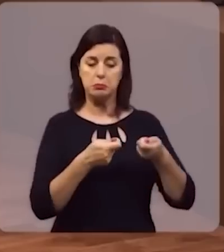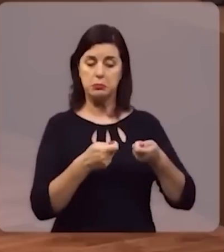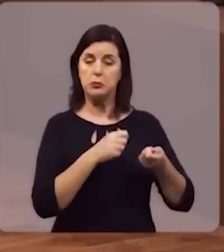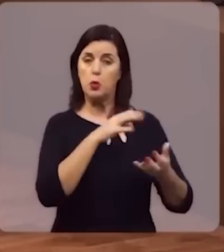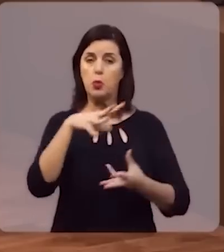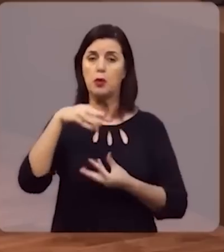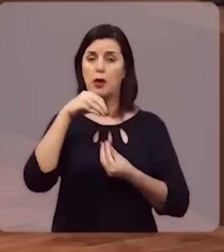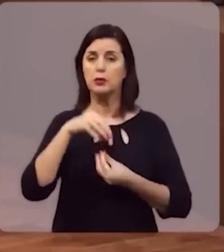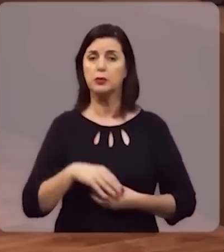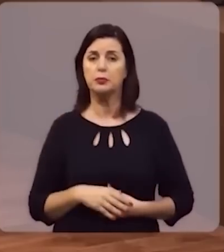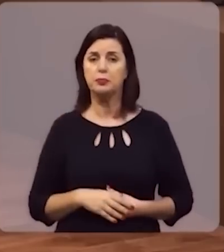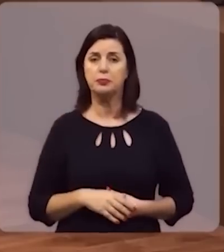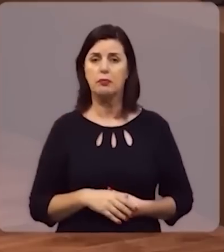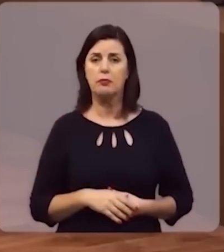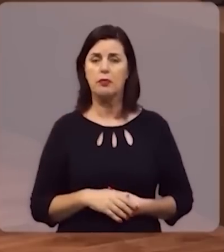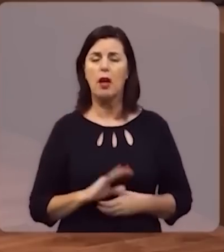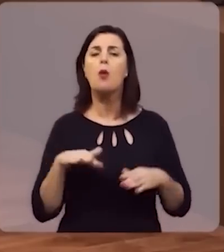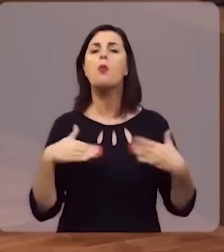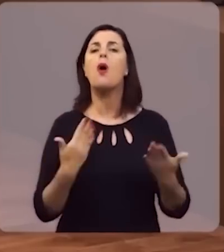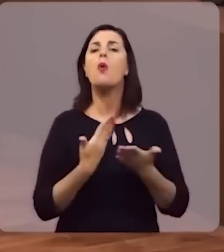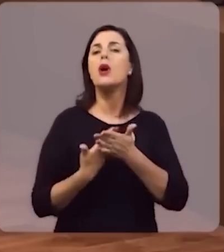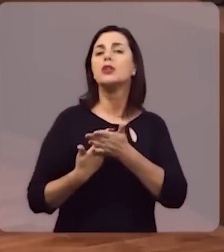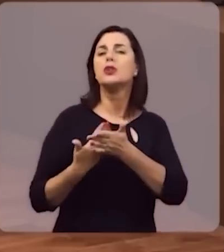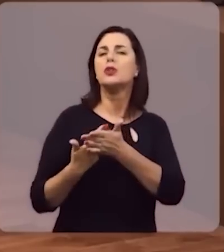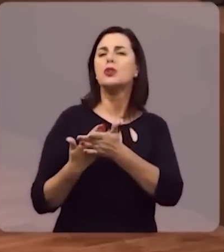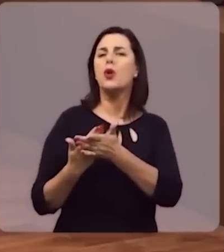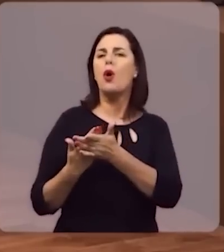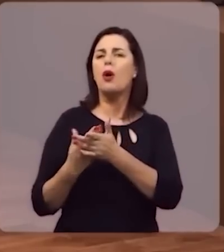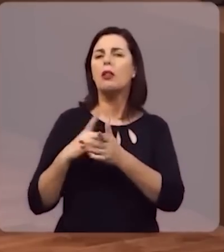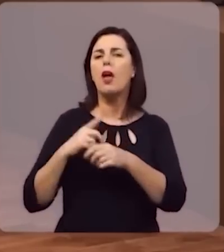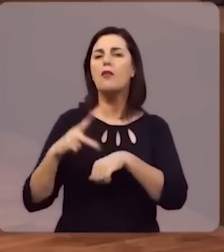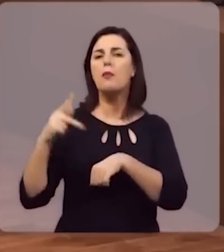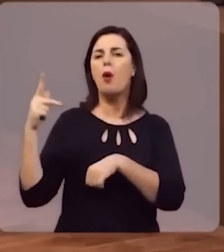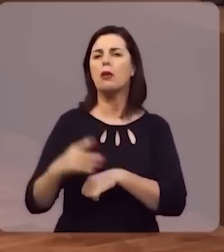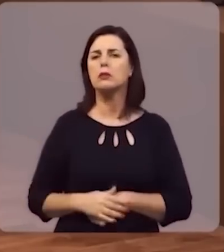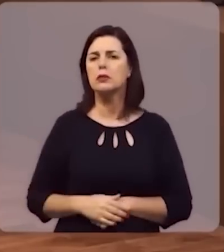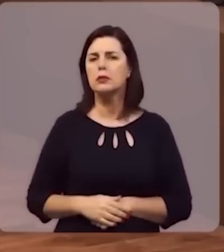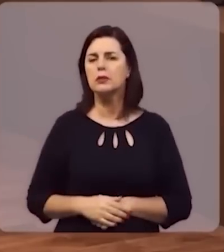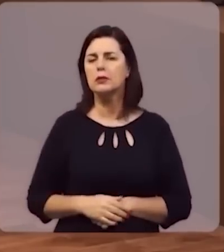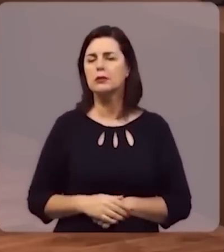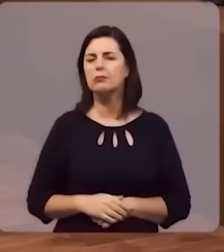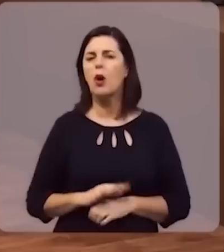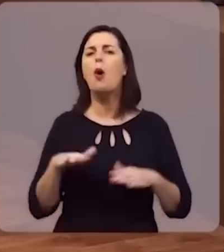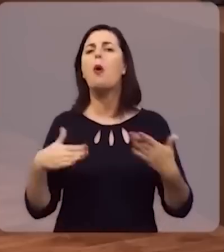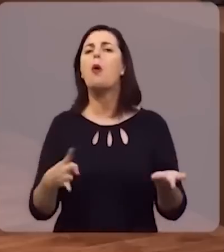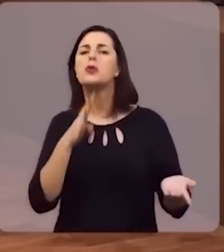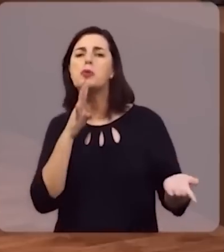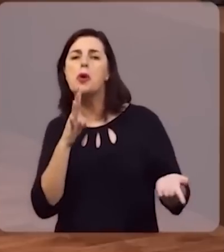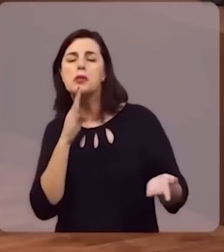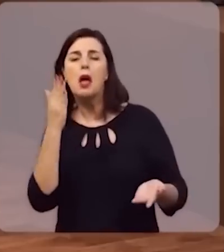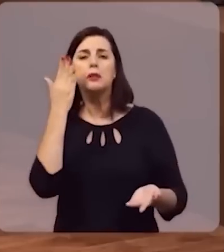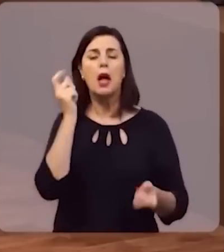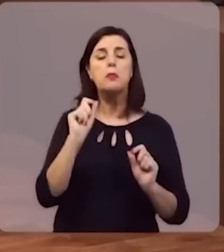o universo? Em que escola ele se pós-doutorou? De onde veio o seu conhecimento? De onde veio o seu